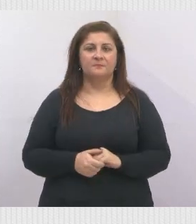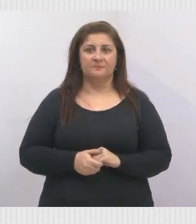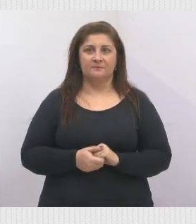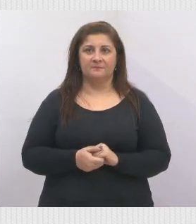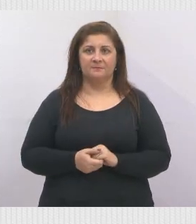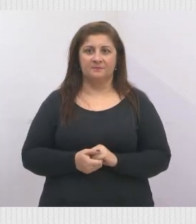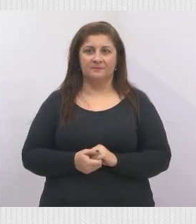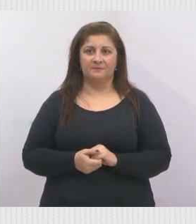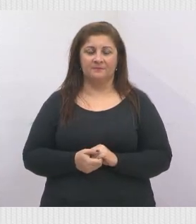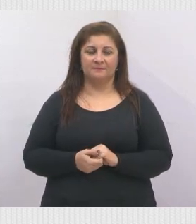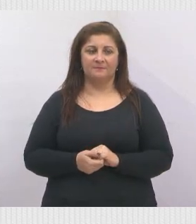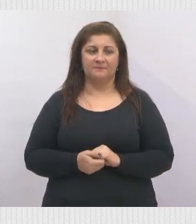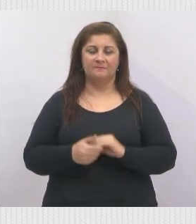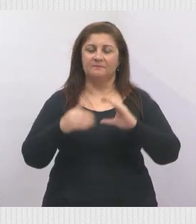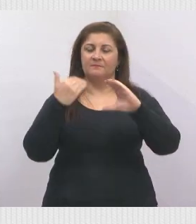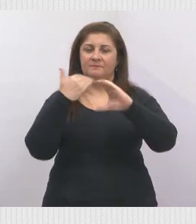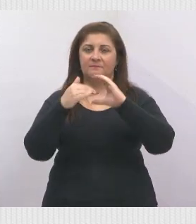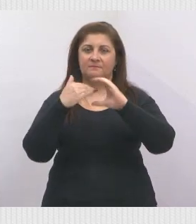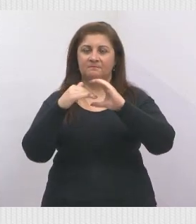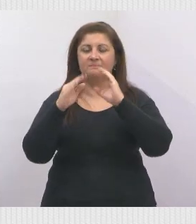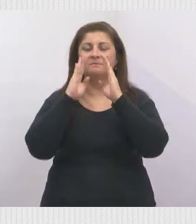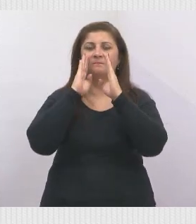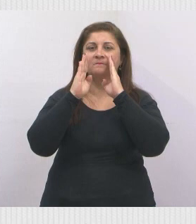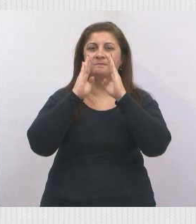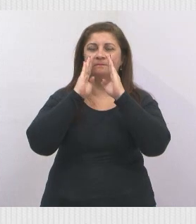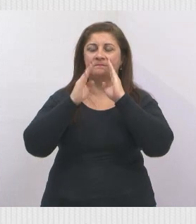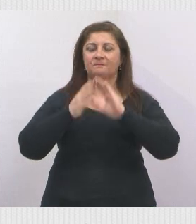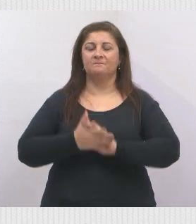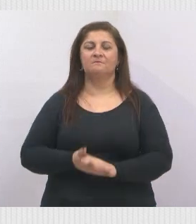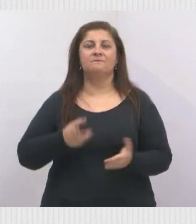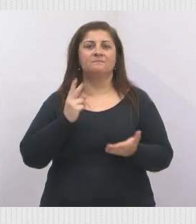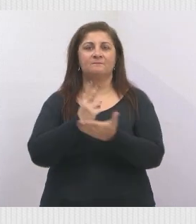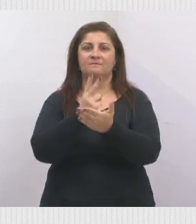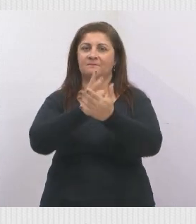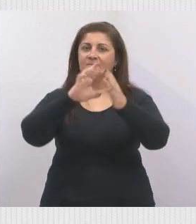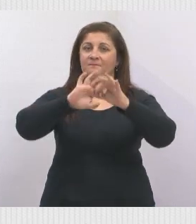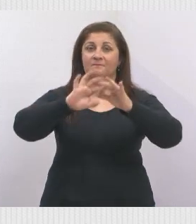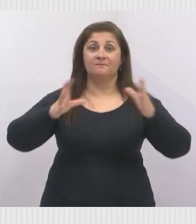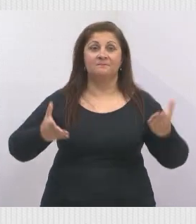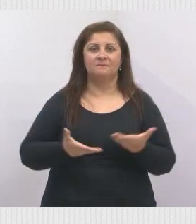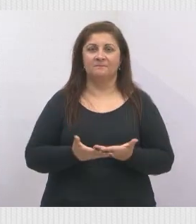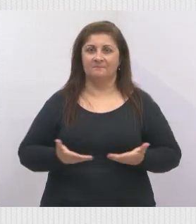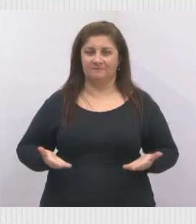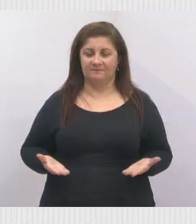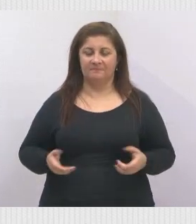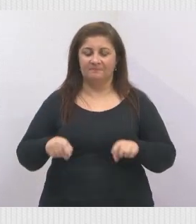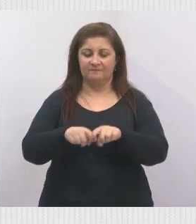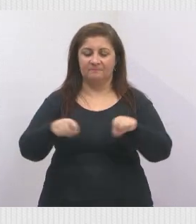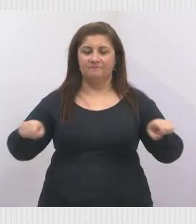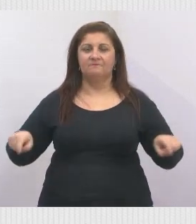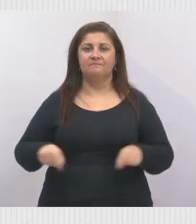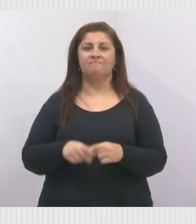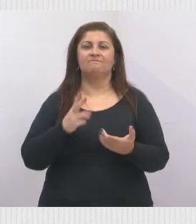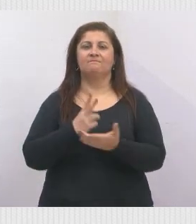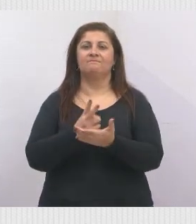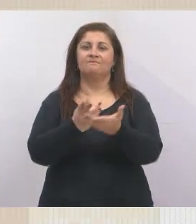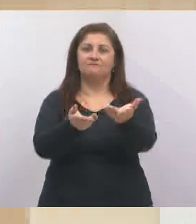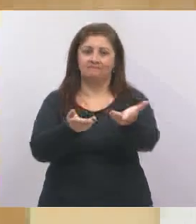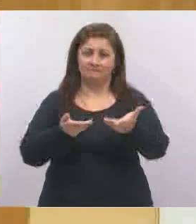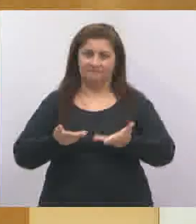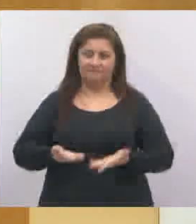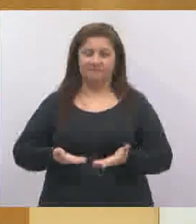nosso e-mail, nosso Facebook. E sempre à disposição de você, nosso gabinete sempre pronto para atendê-lo, ok?